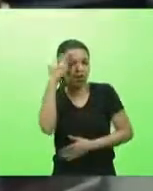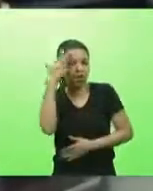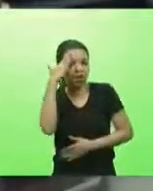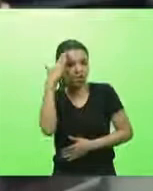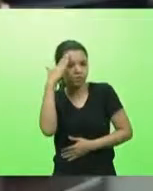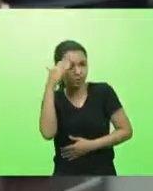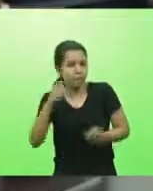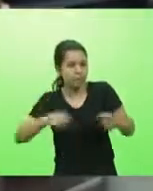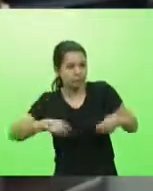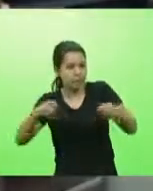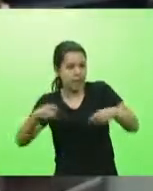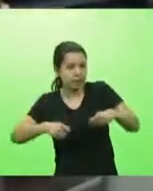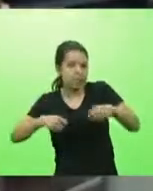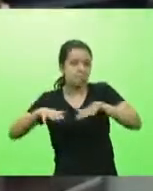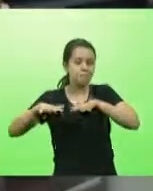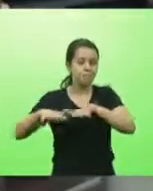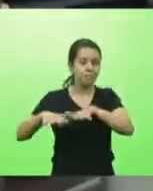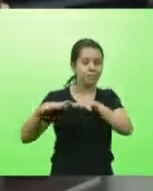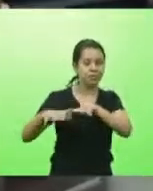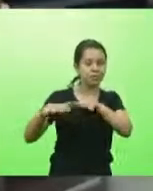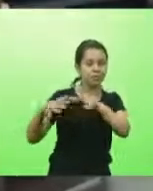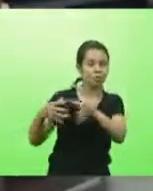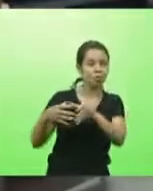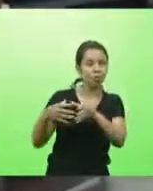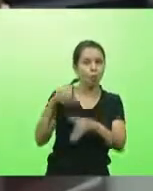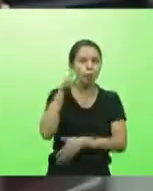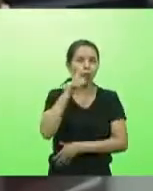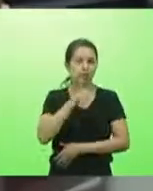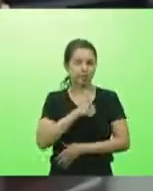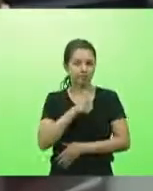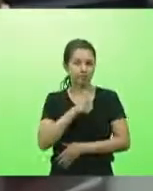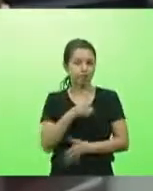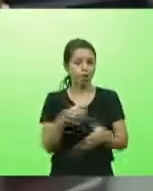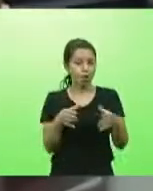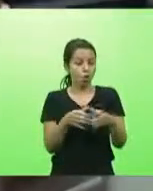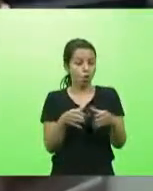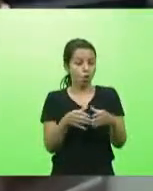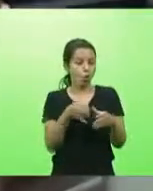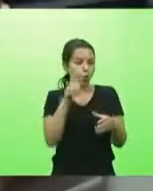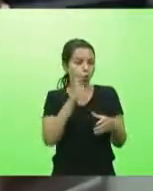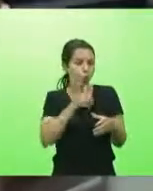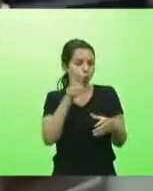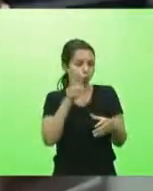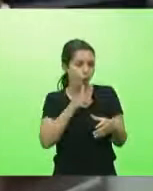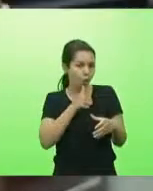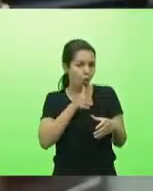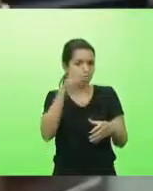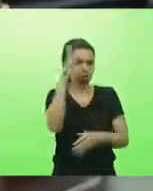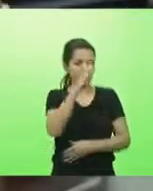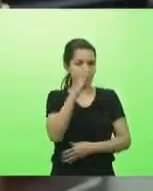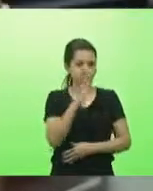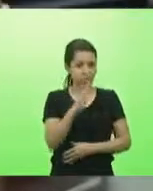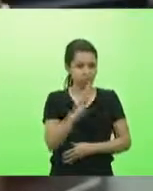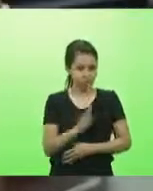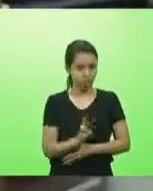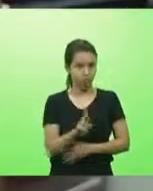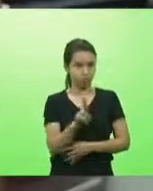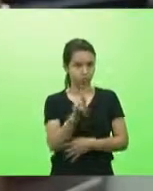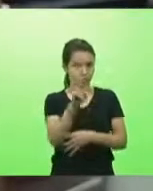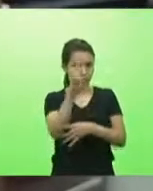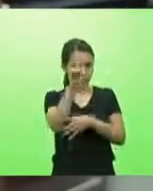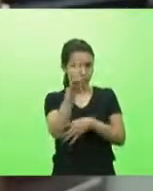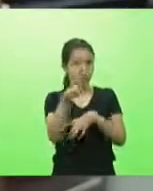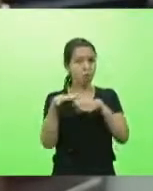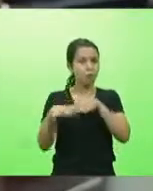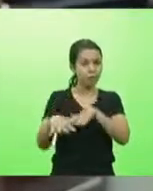mobilização de mulheres. O Grupo Mulheres do Brasil está capitaneando o movimento Unidos pela